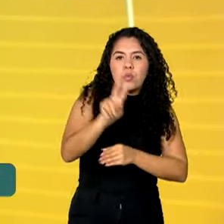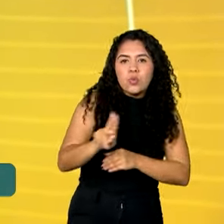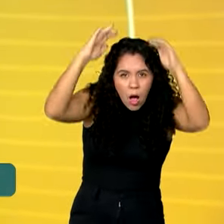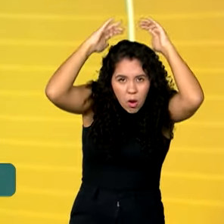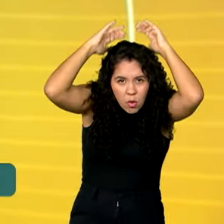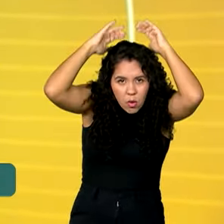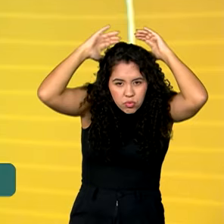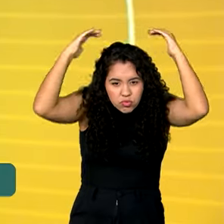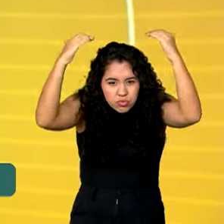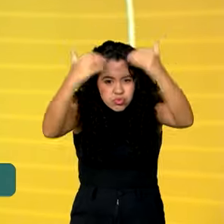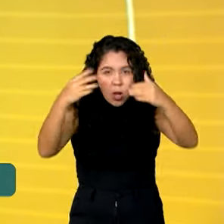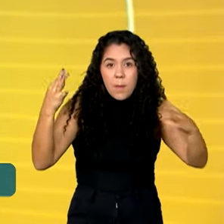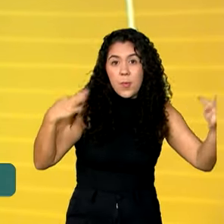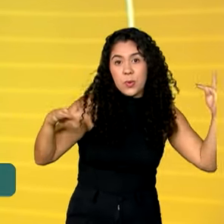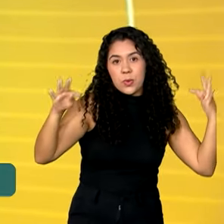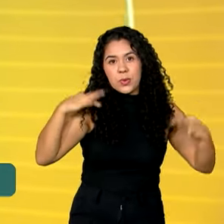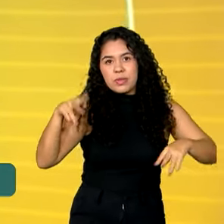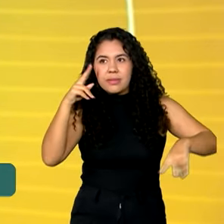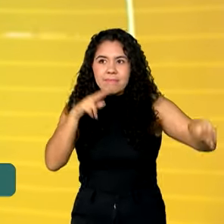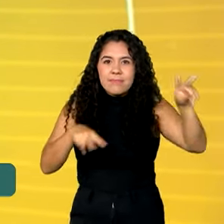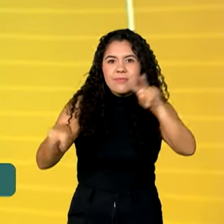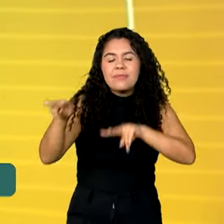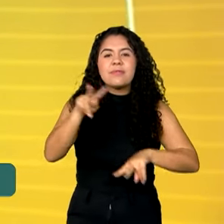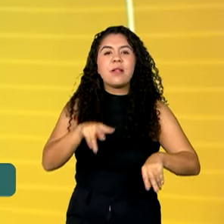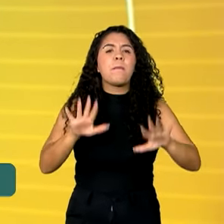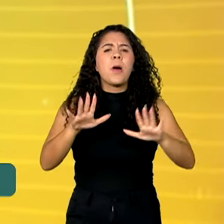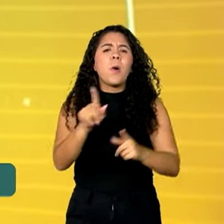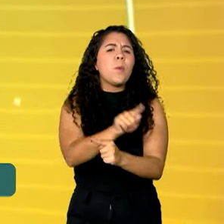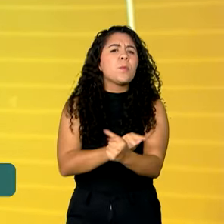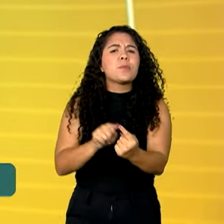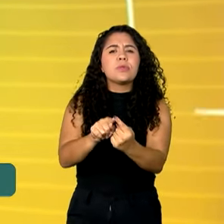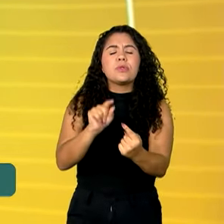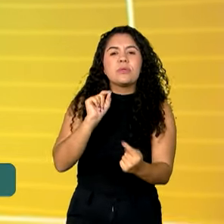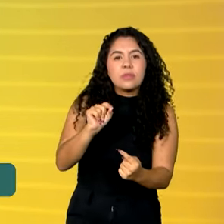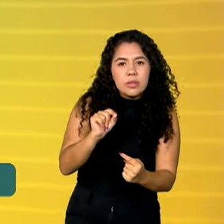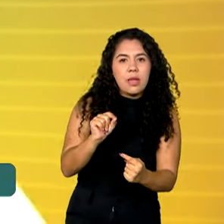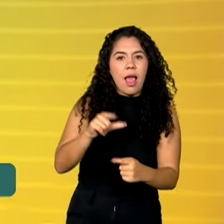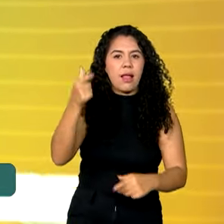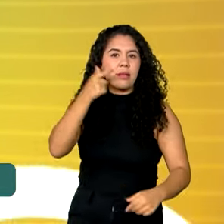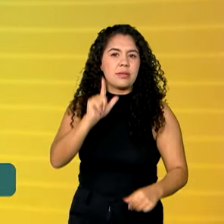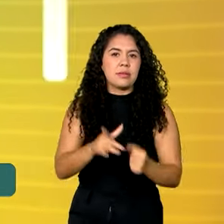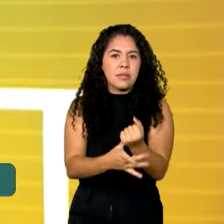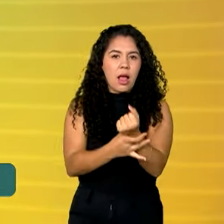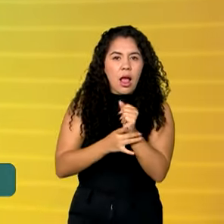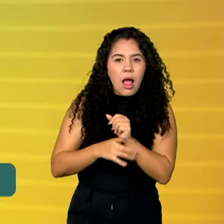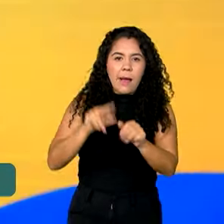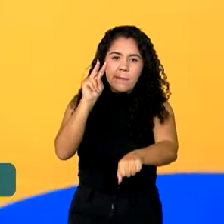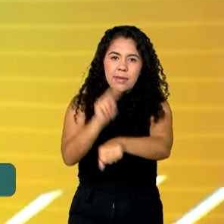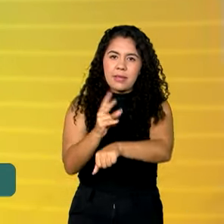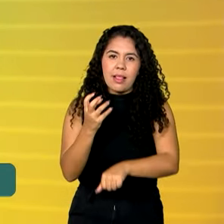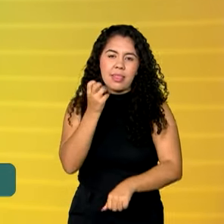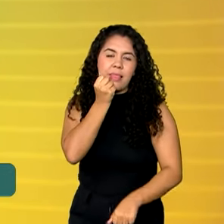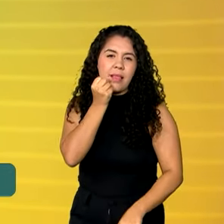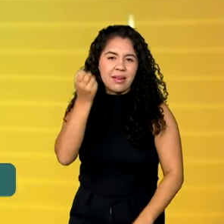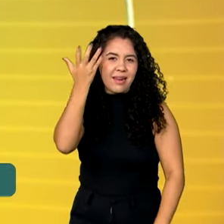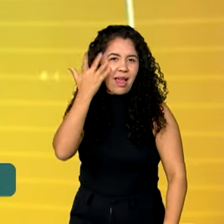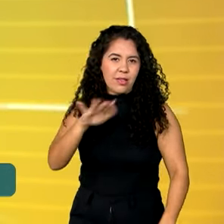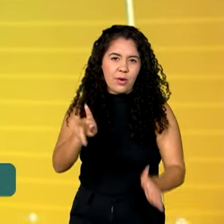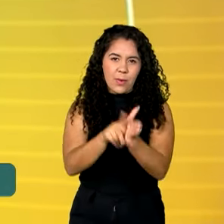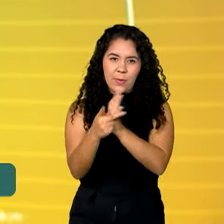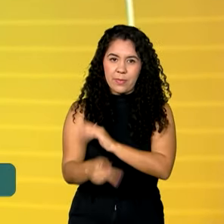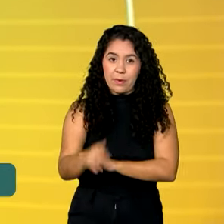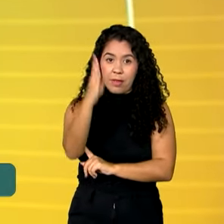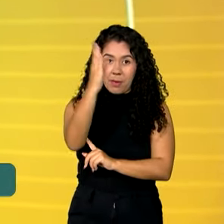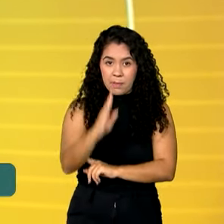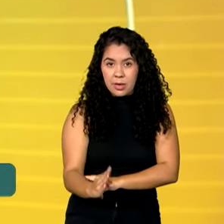turismo ou ação econômica. O objetivo é garantir a preservação desse patrimônio natural brasileiro.